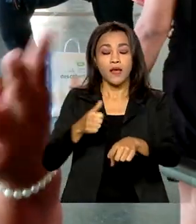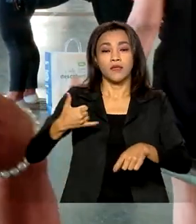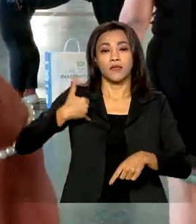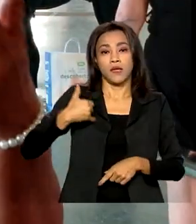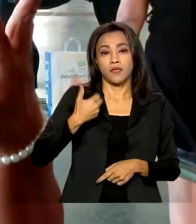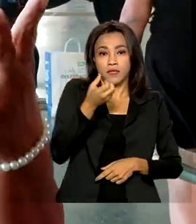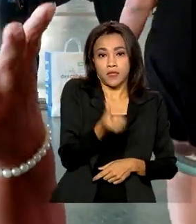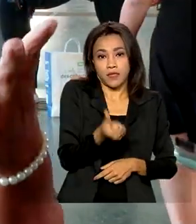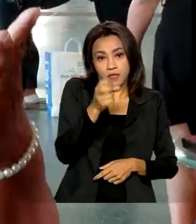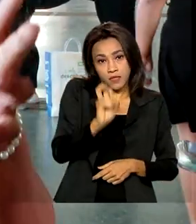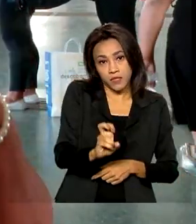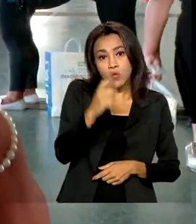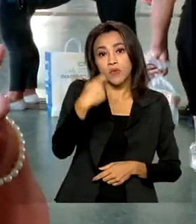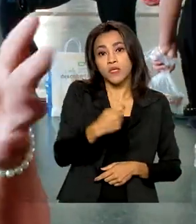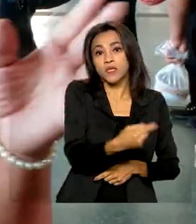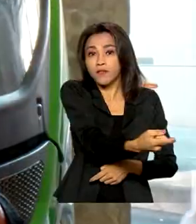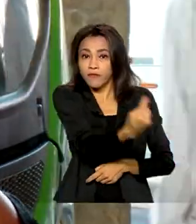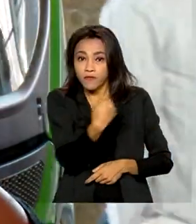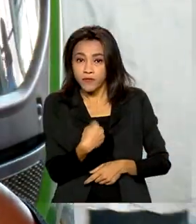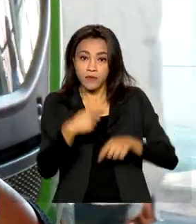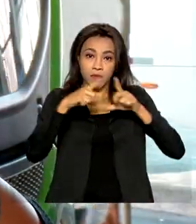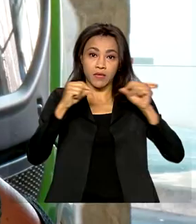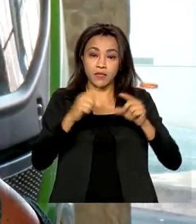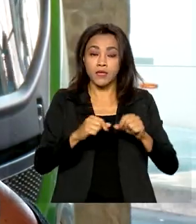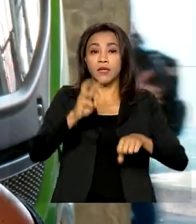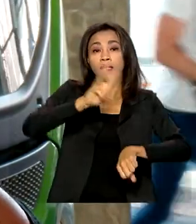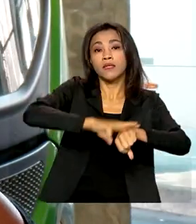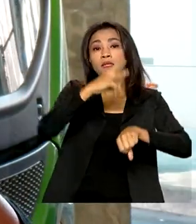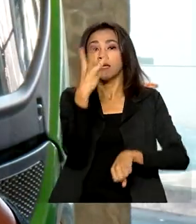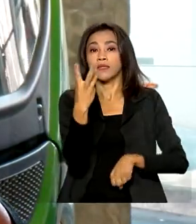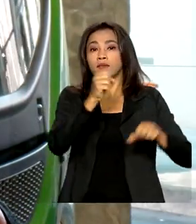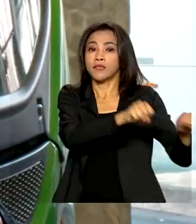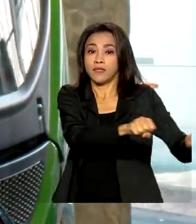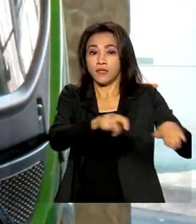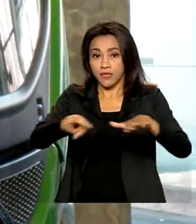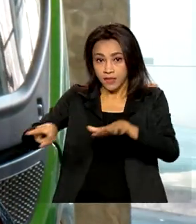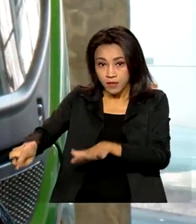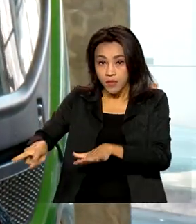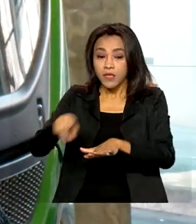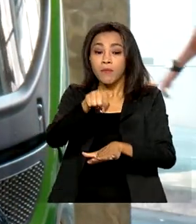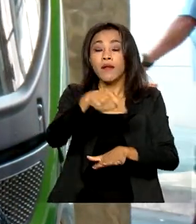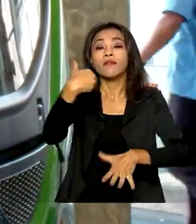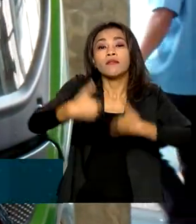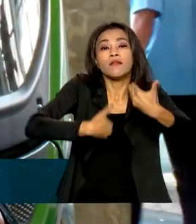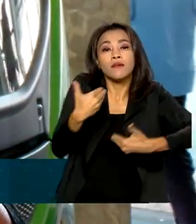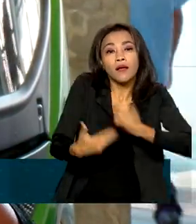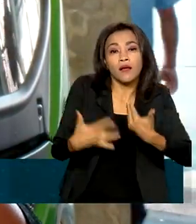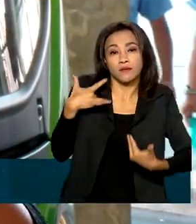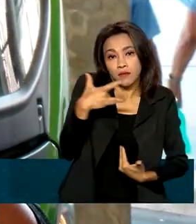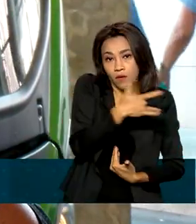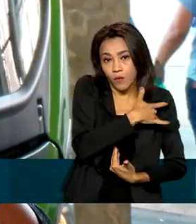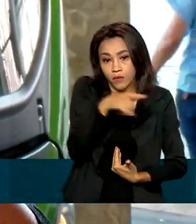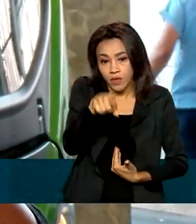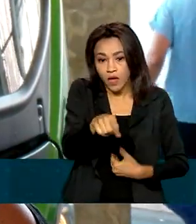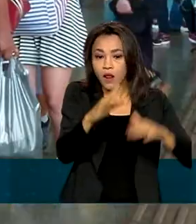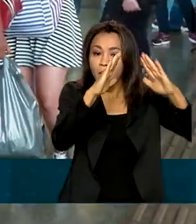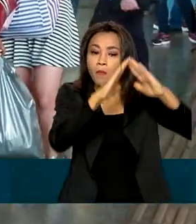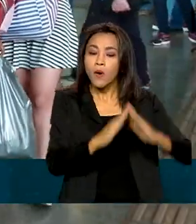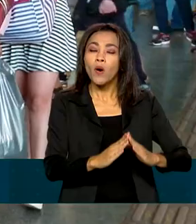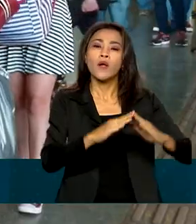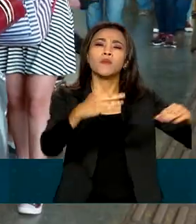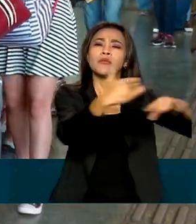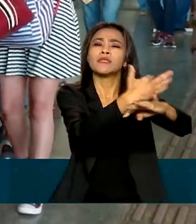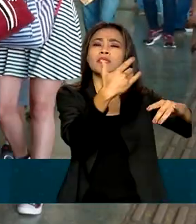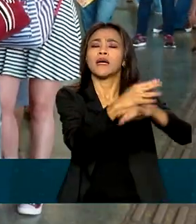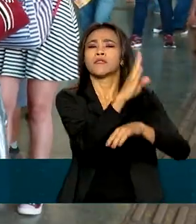a Deilde precisa vir à Brasília pelo menos três vezes por semana para um tratamento de saúde. Ela, que mora em Brasilândia, que